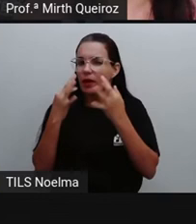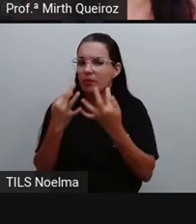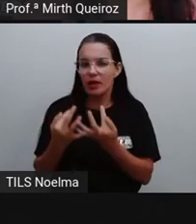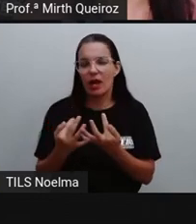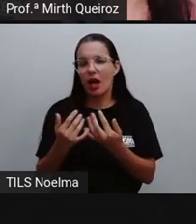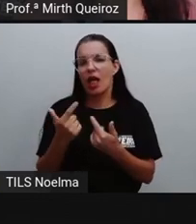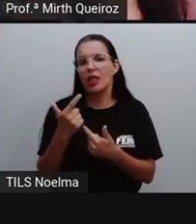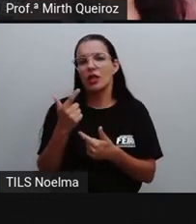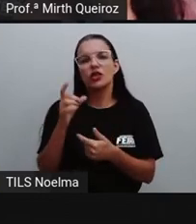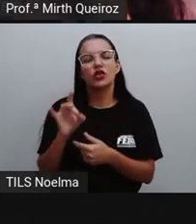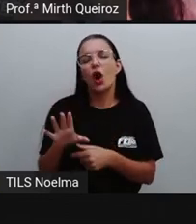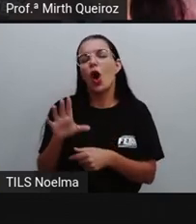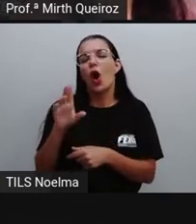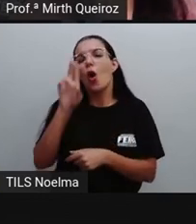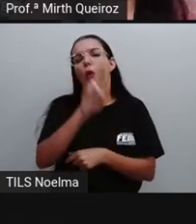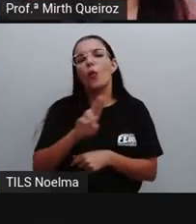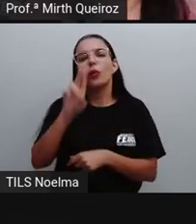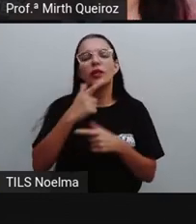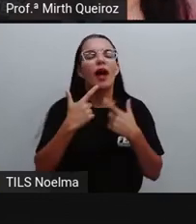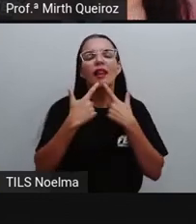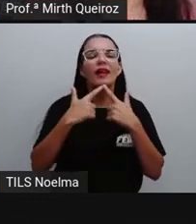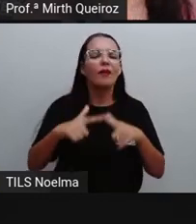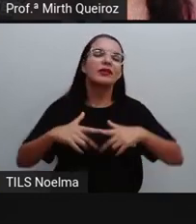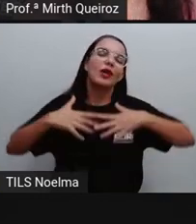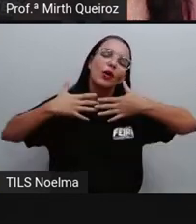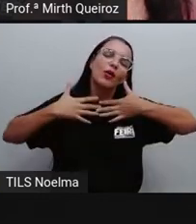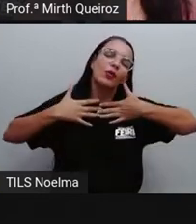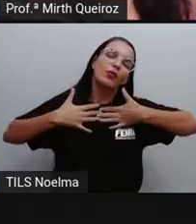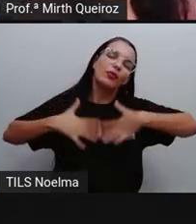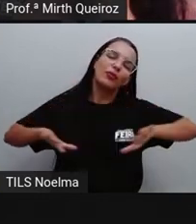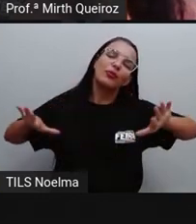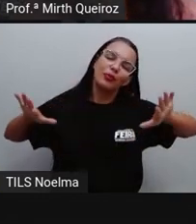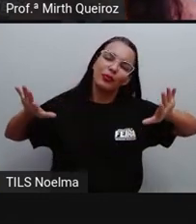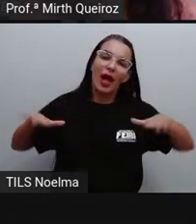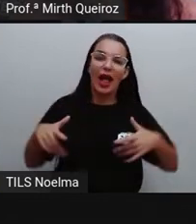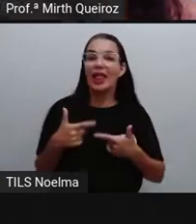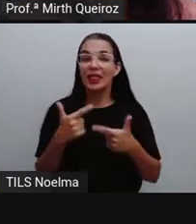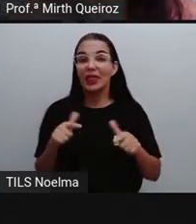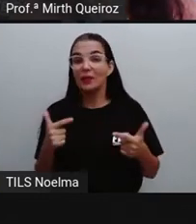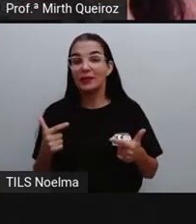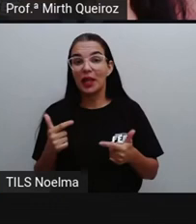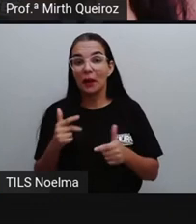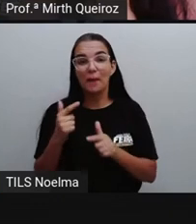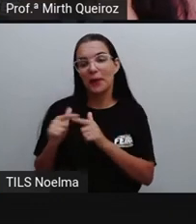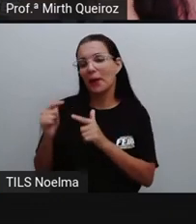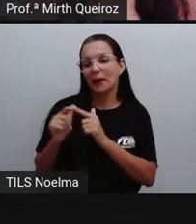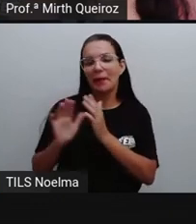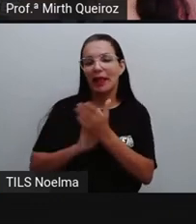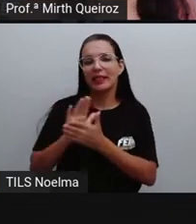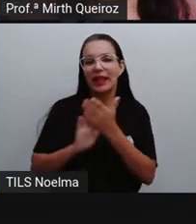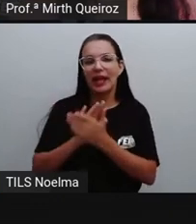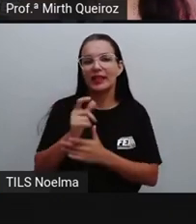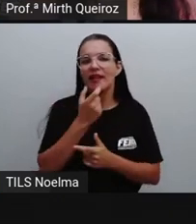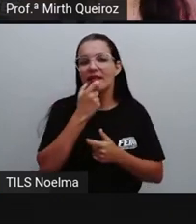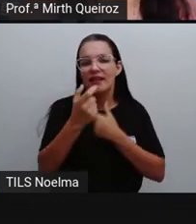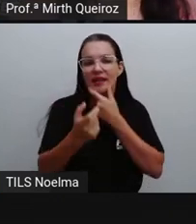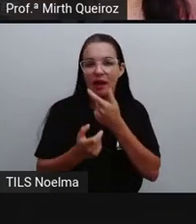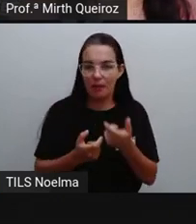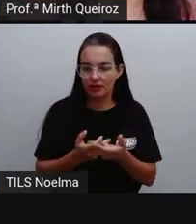utilizar uma linguagem mais descontraída, né? Em alguns casos, até mesmo confidencial.